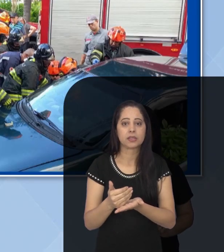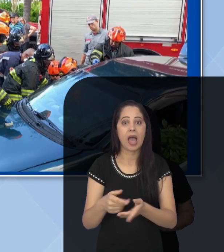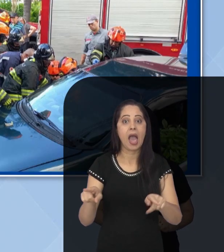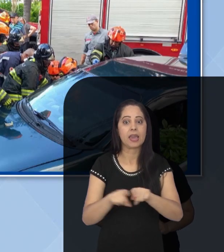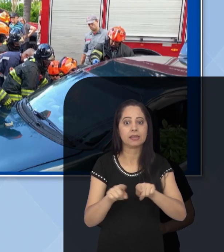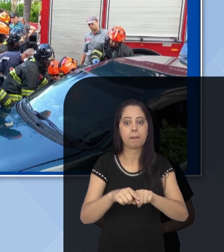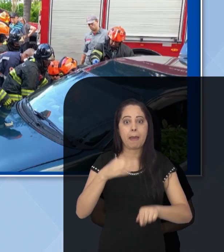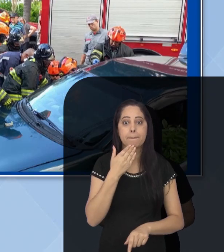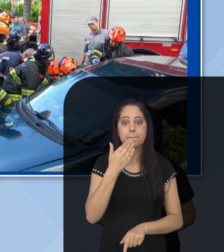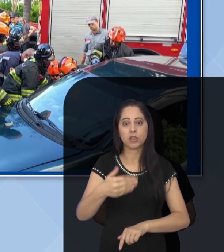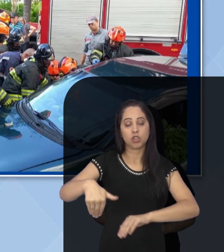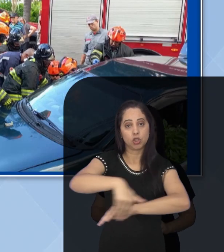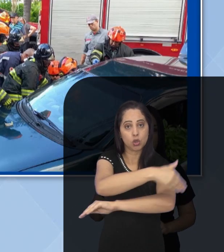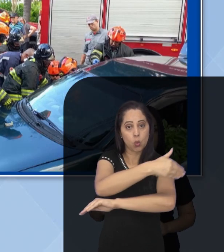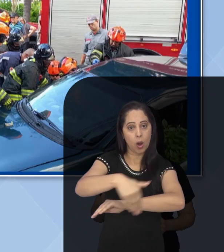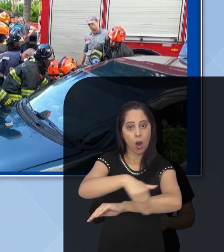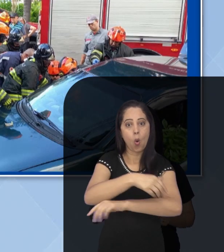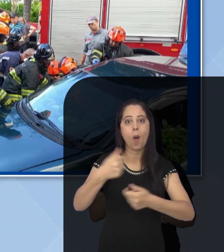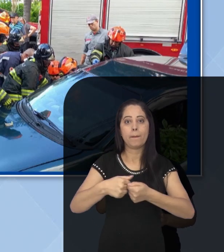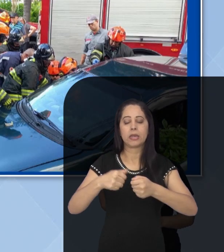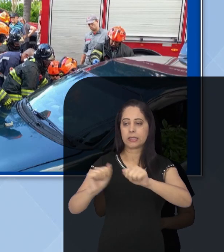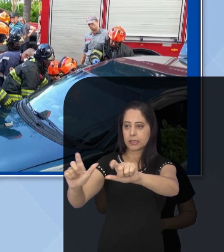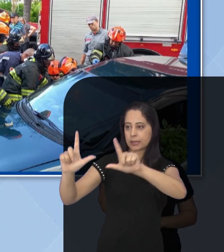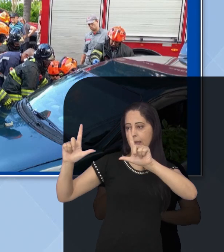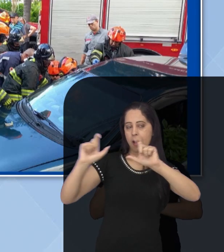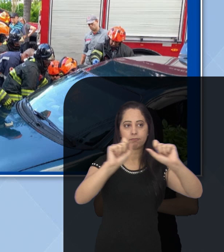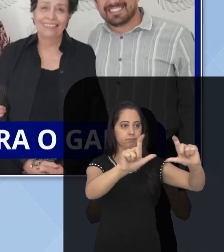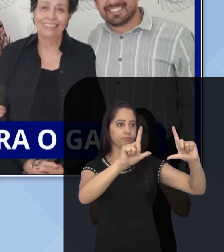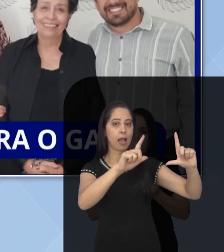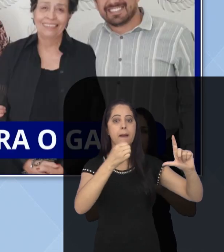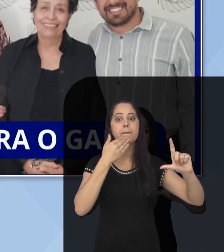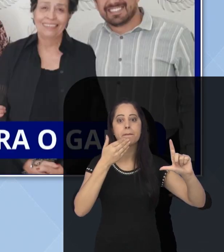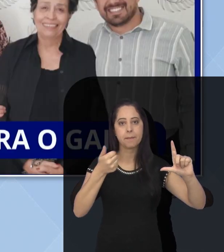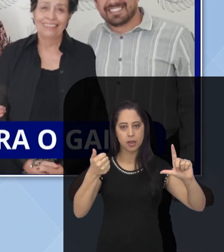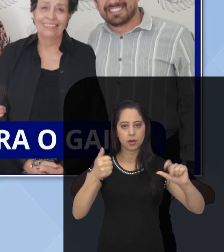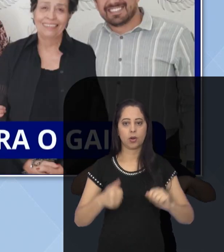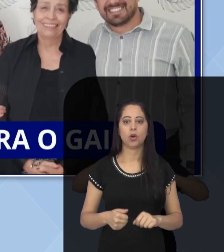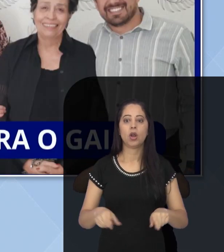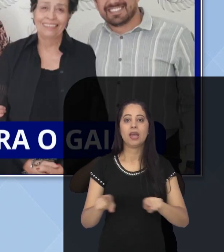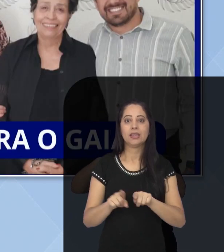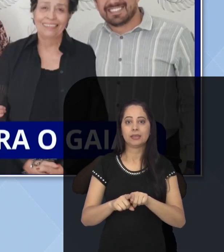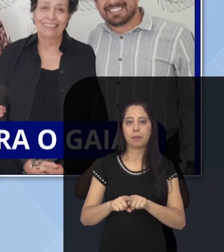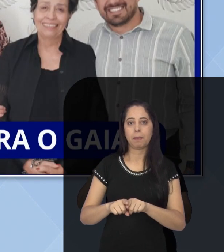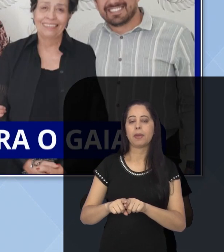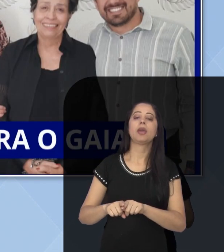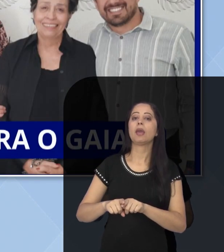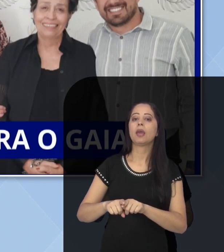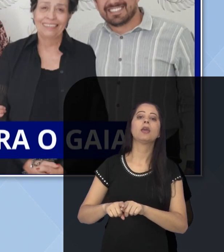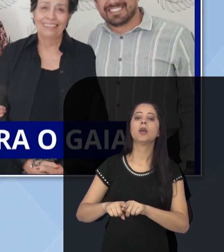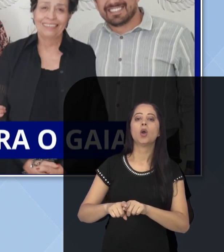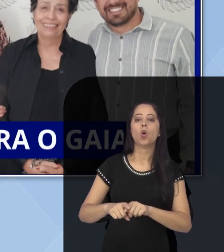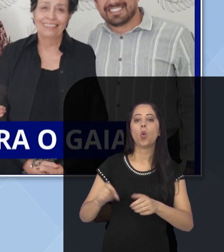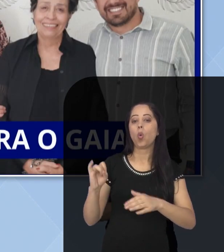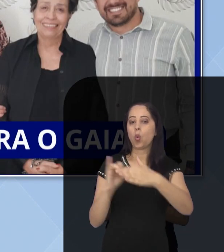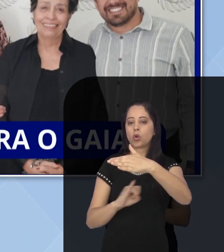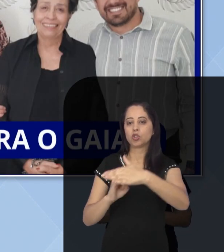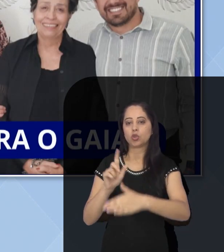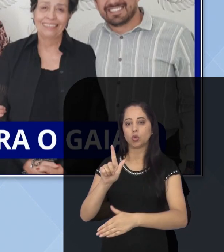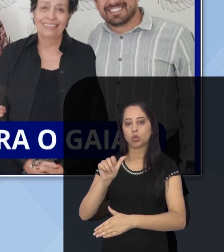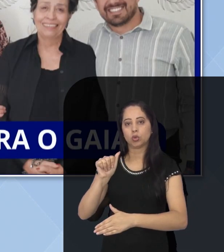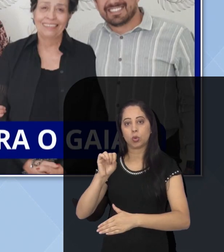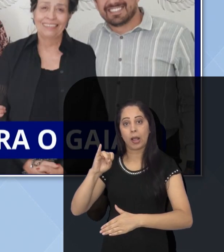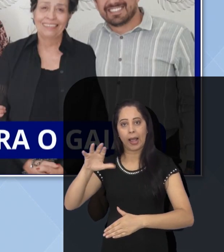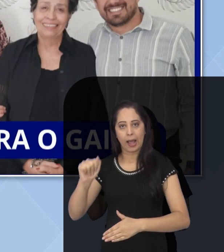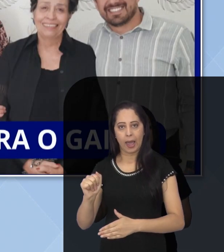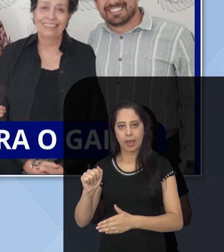Dulce ainda pediu melhor sinalização em uma avenida do bairro Vista Verde e comentou sobre a destinação de um milhão de reais para o Instituto Gaia,